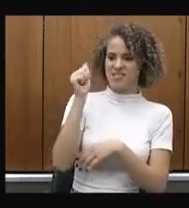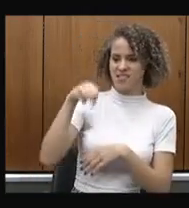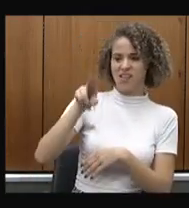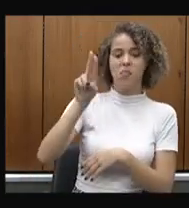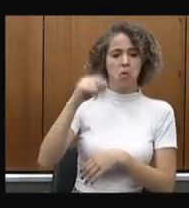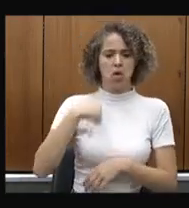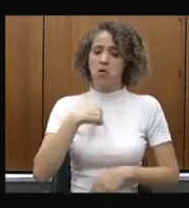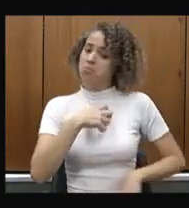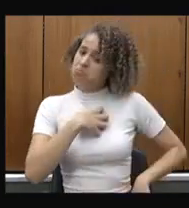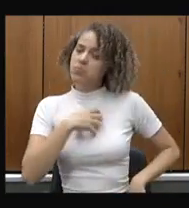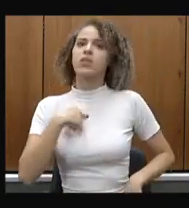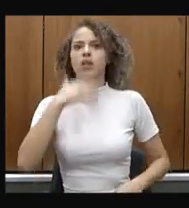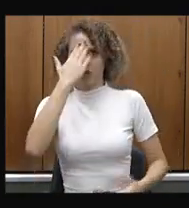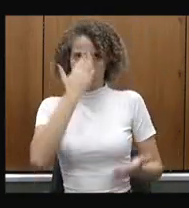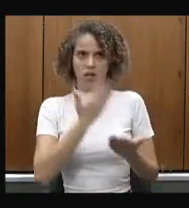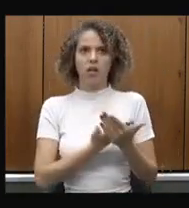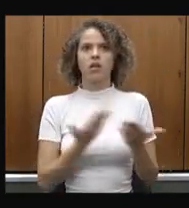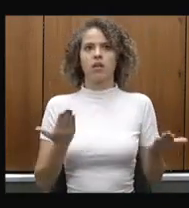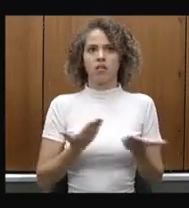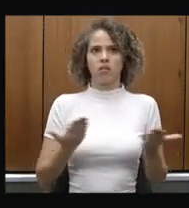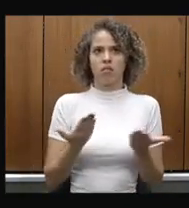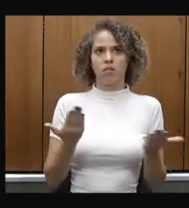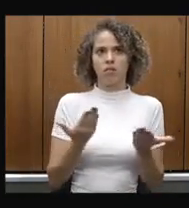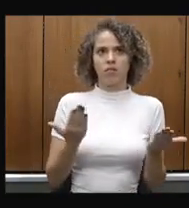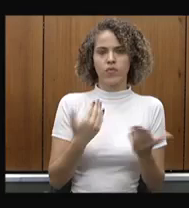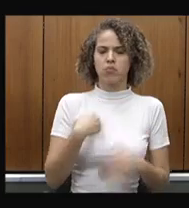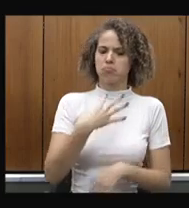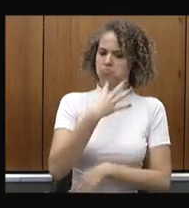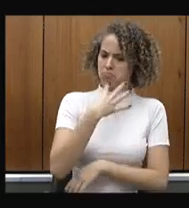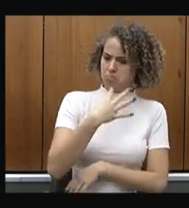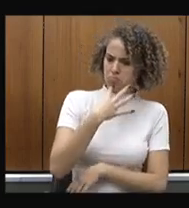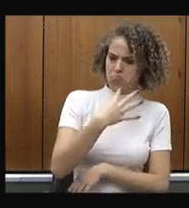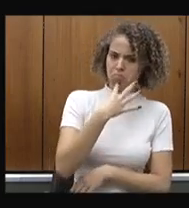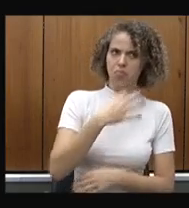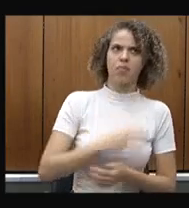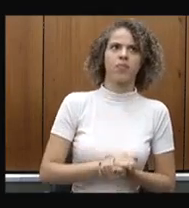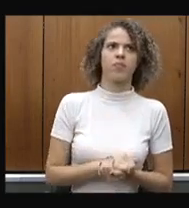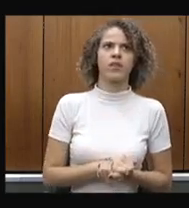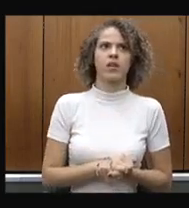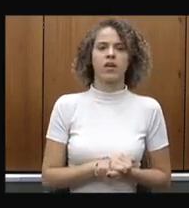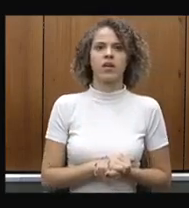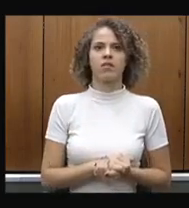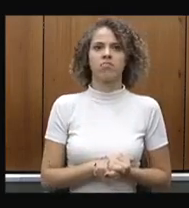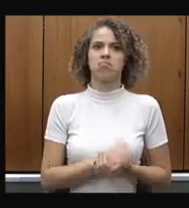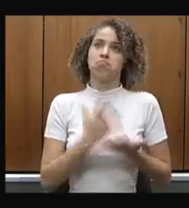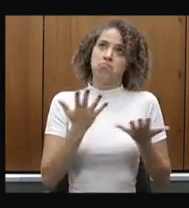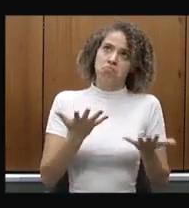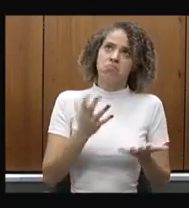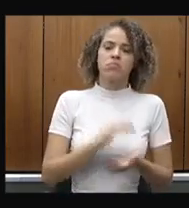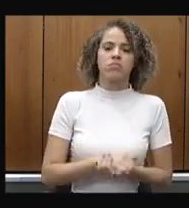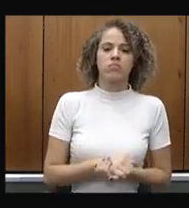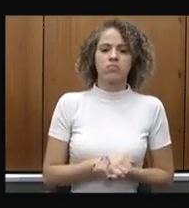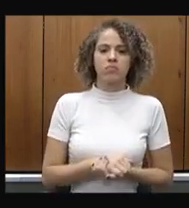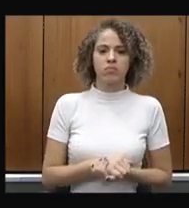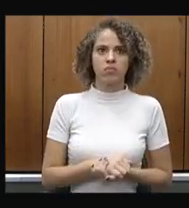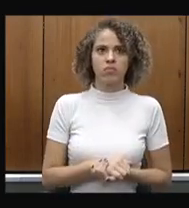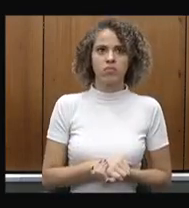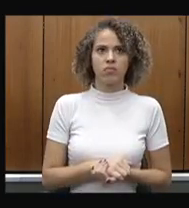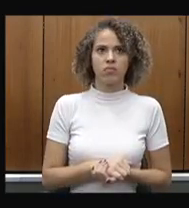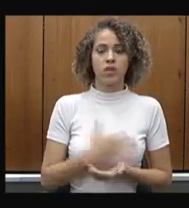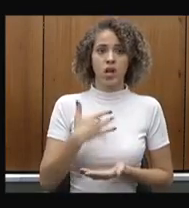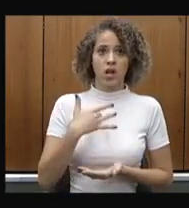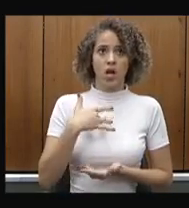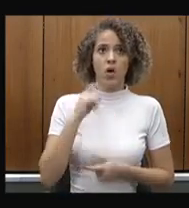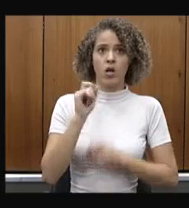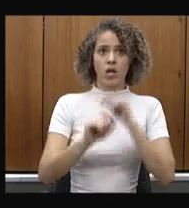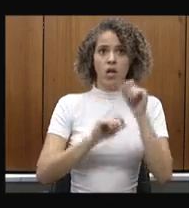creio que vossa excelência pelo que eu conheço não comunga com isso né e até onde eu sei